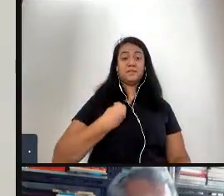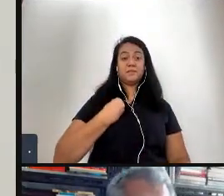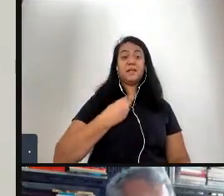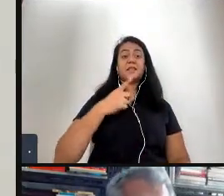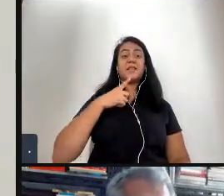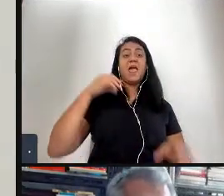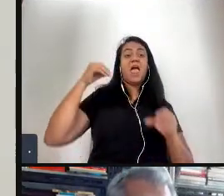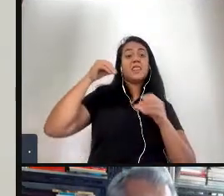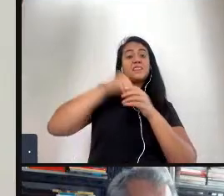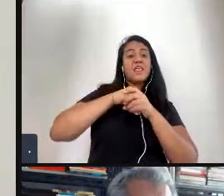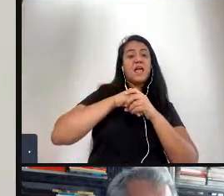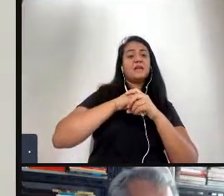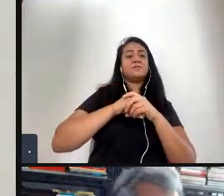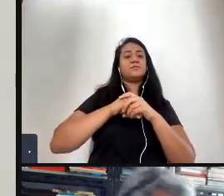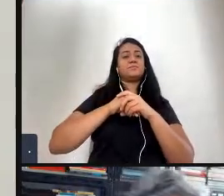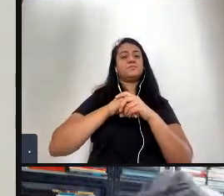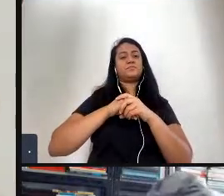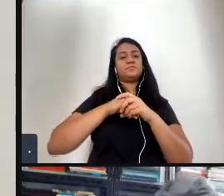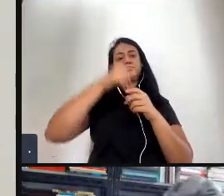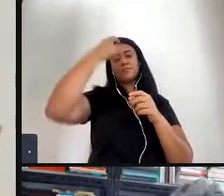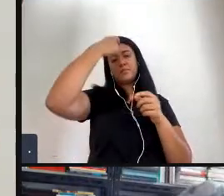e vão para o contexto